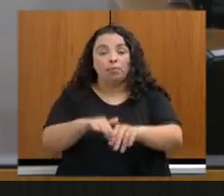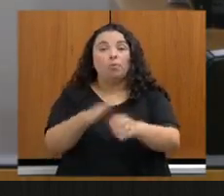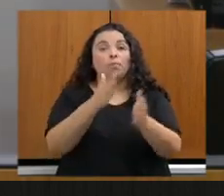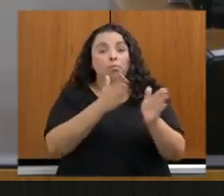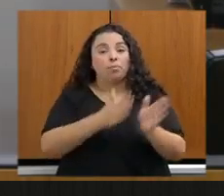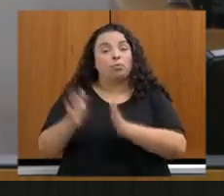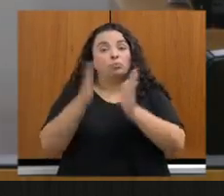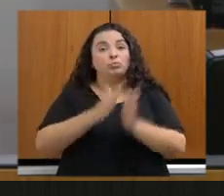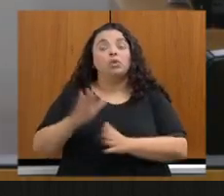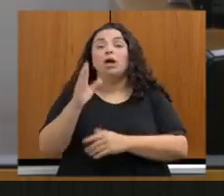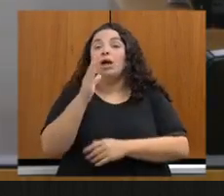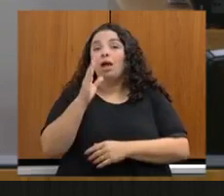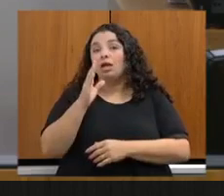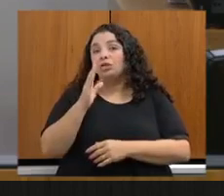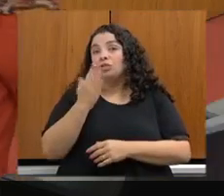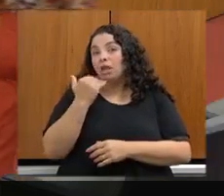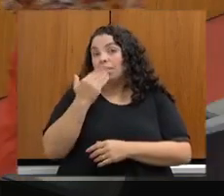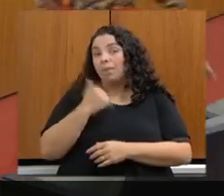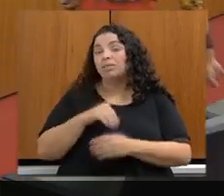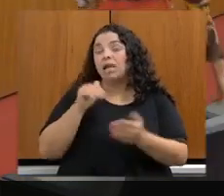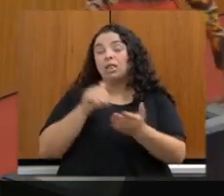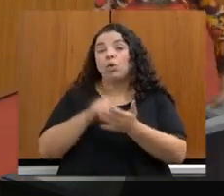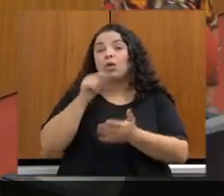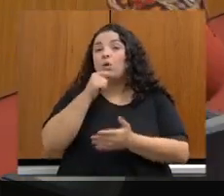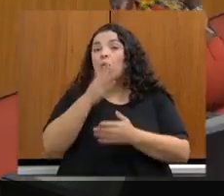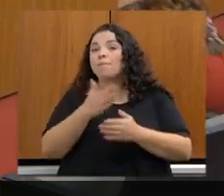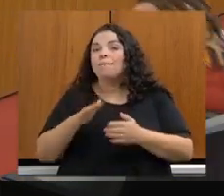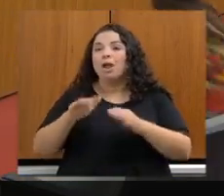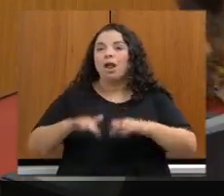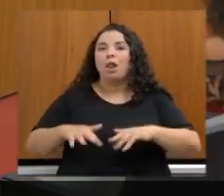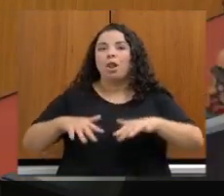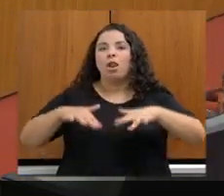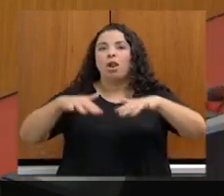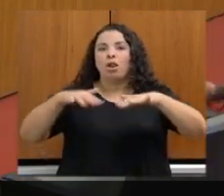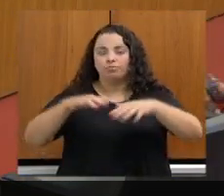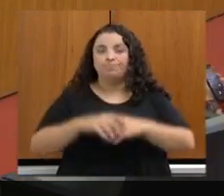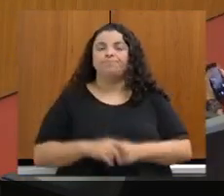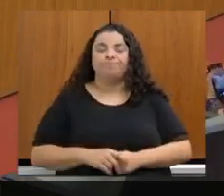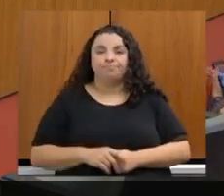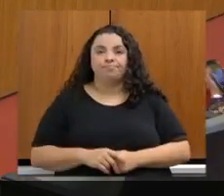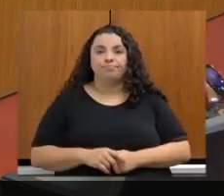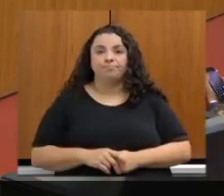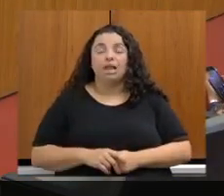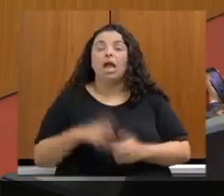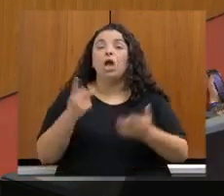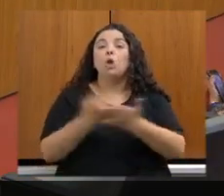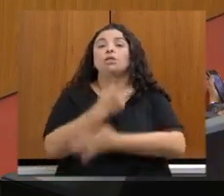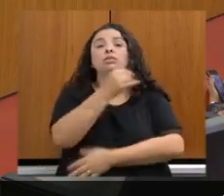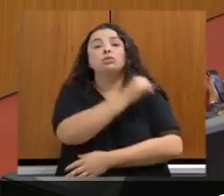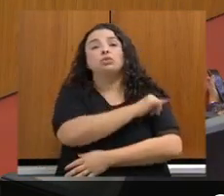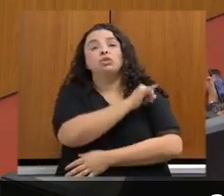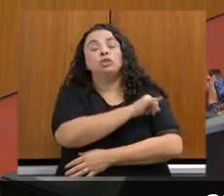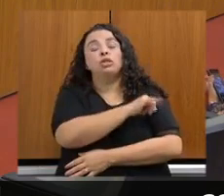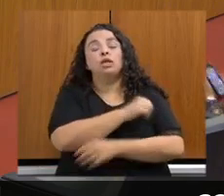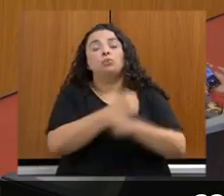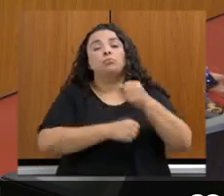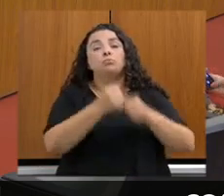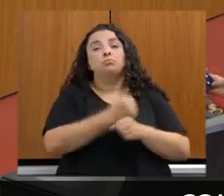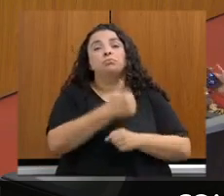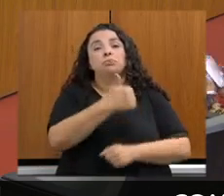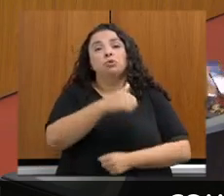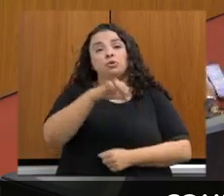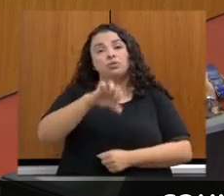do nível do mar. Neste contexto, foi realizada no Rio de Janeiro, em 1992, a Conferência